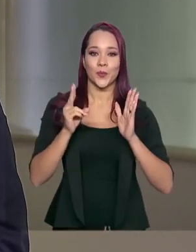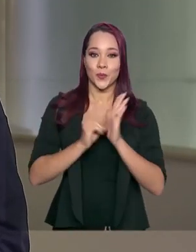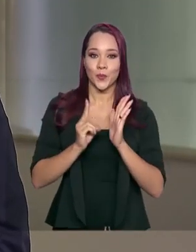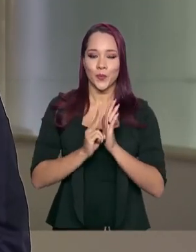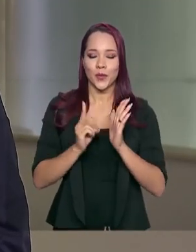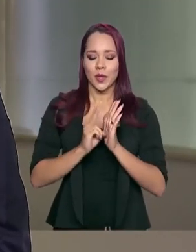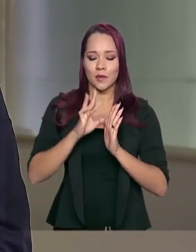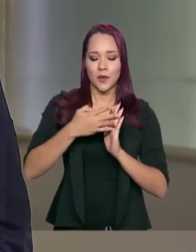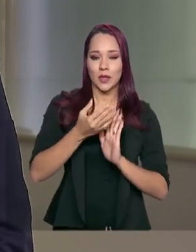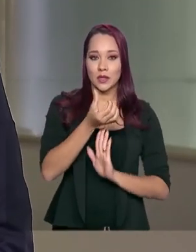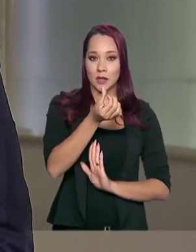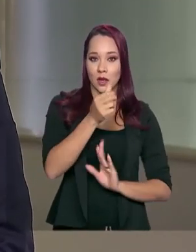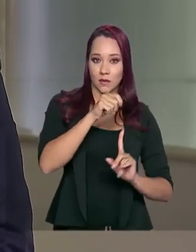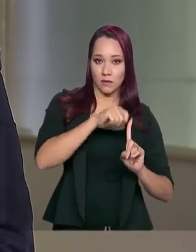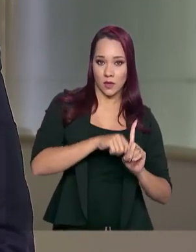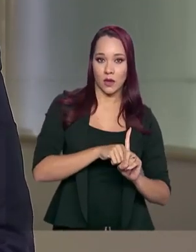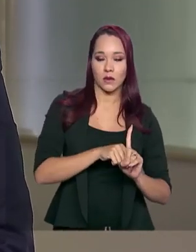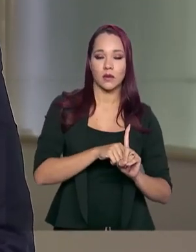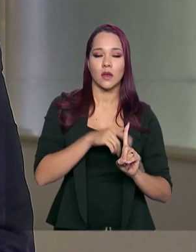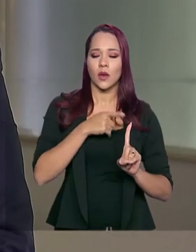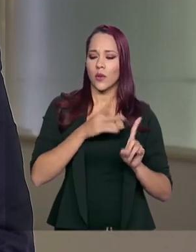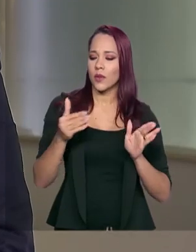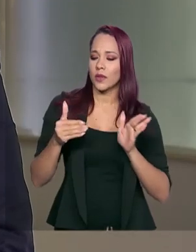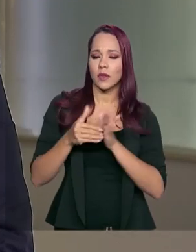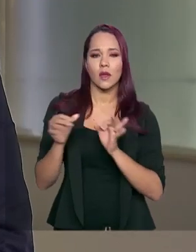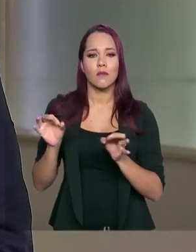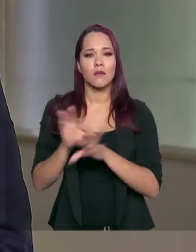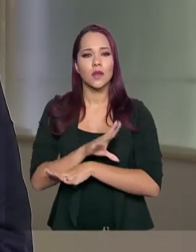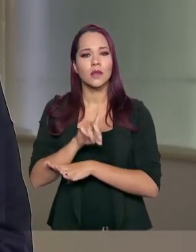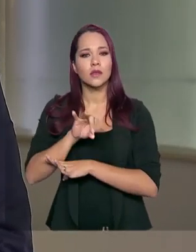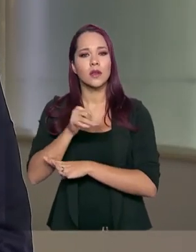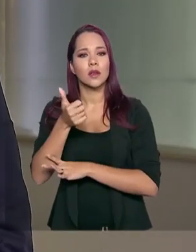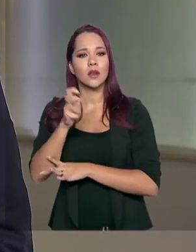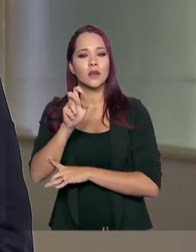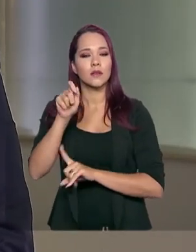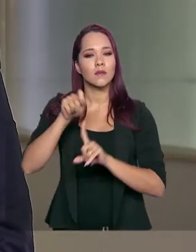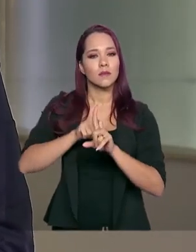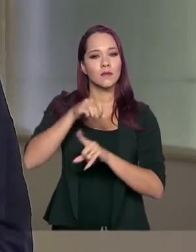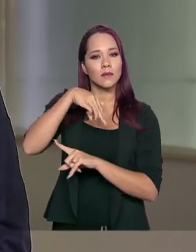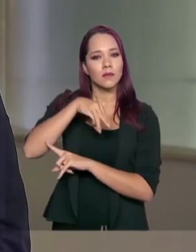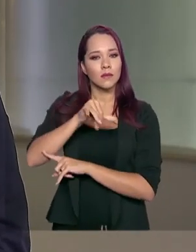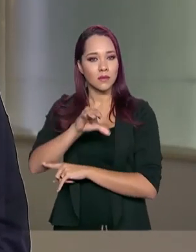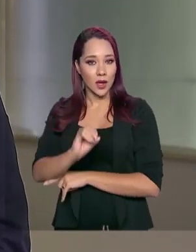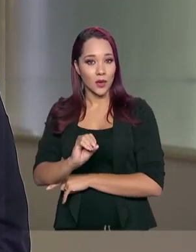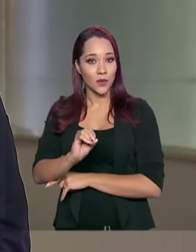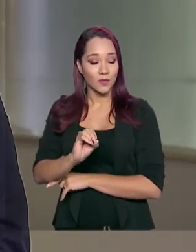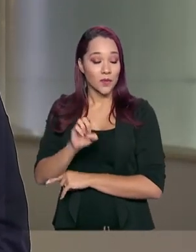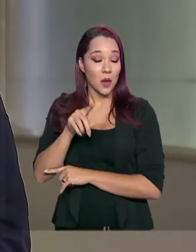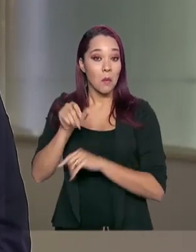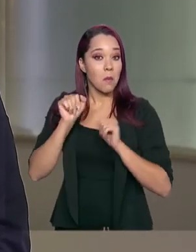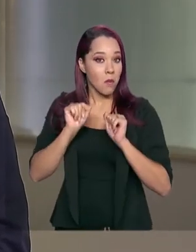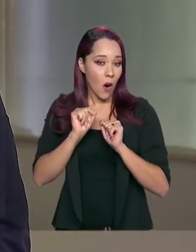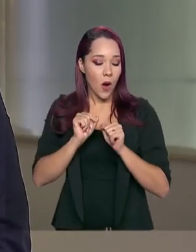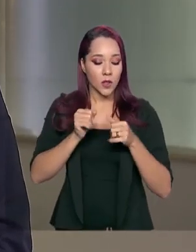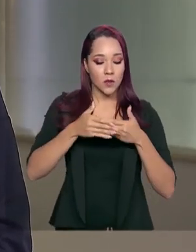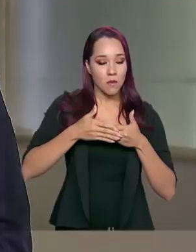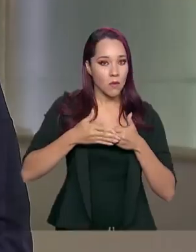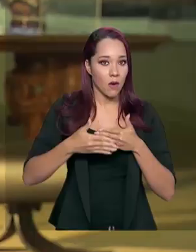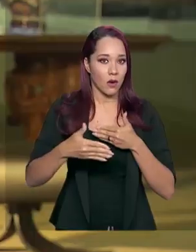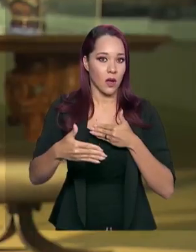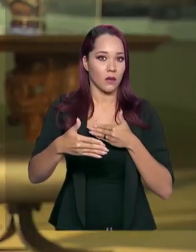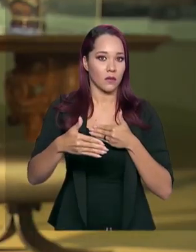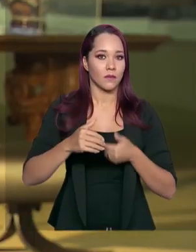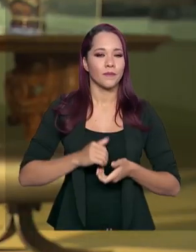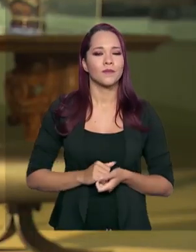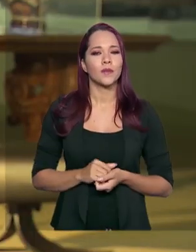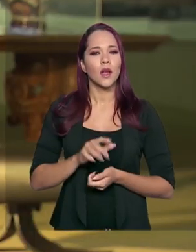partir de seis meses, com previsão do término a partir do dia 15 de maio, podendo ser prorrogado esse período.